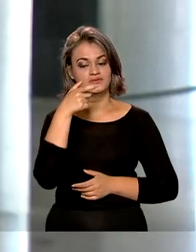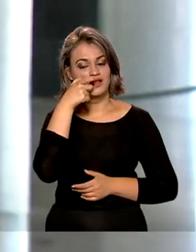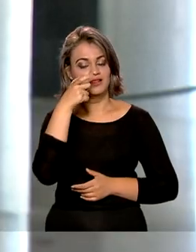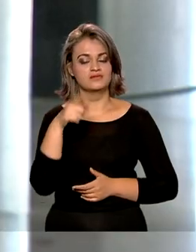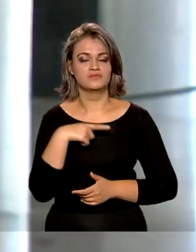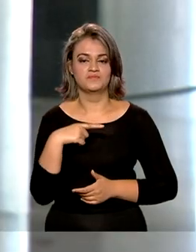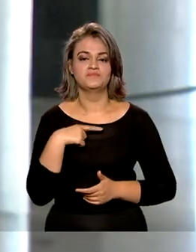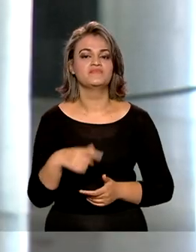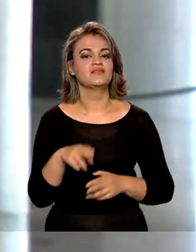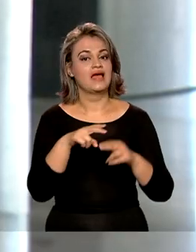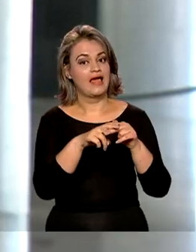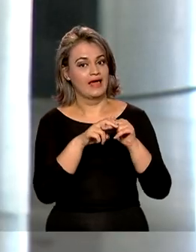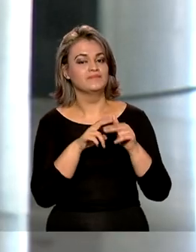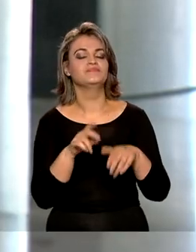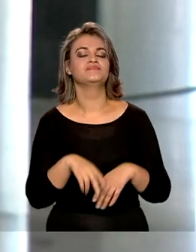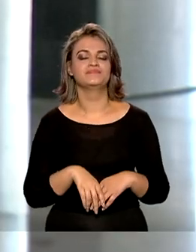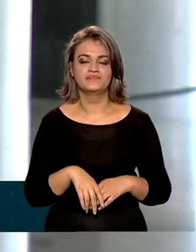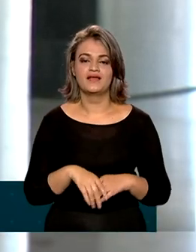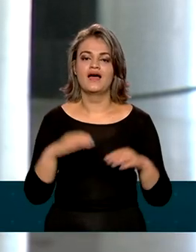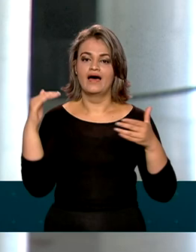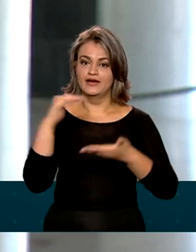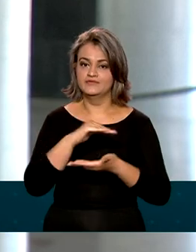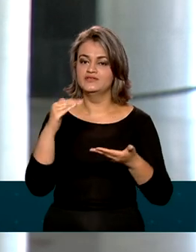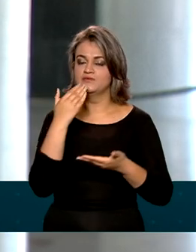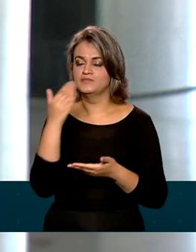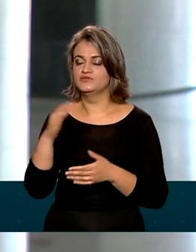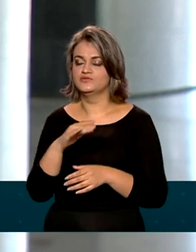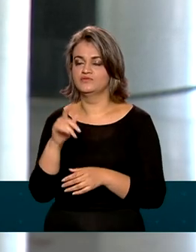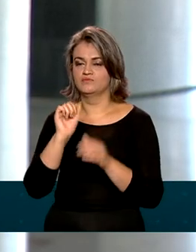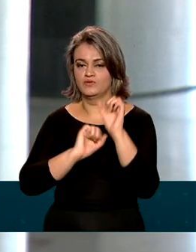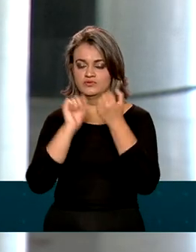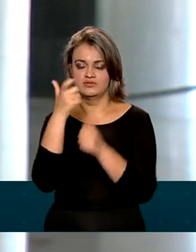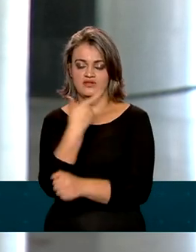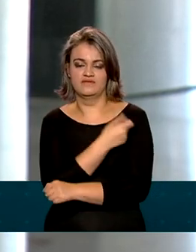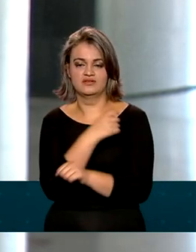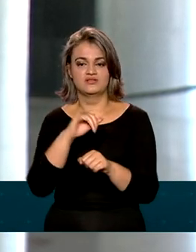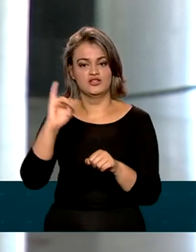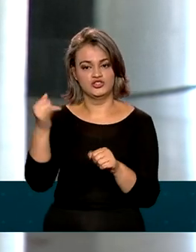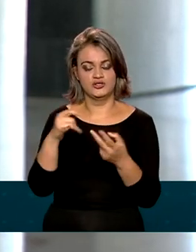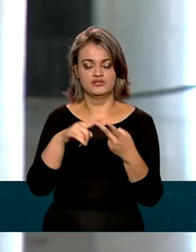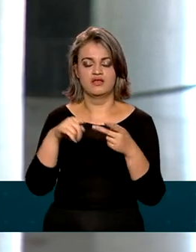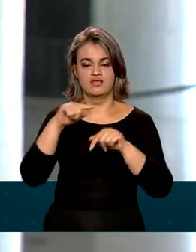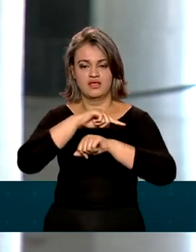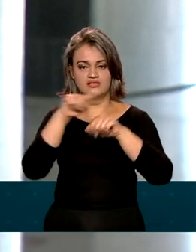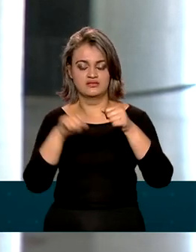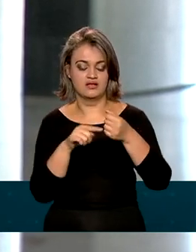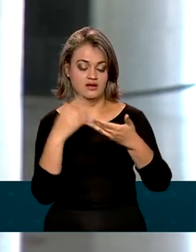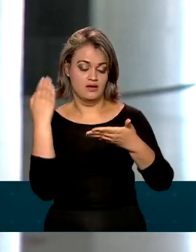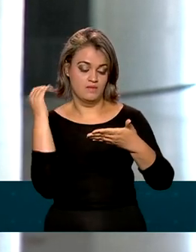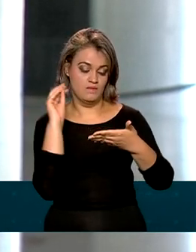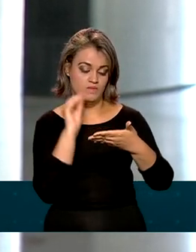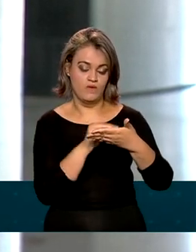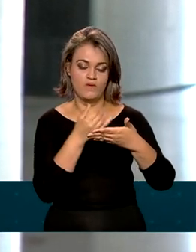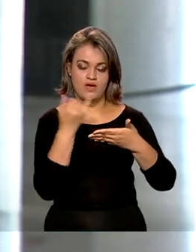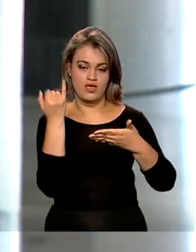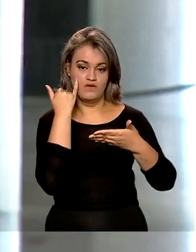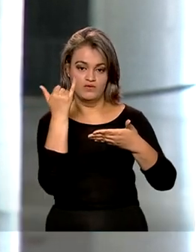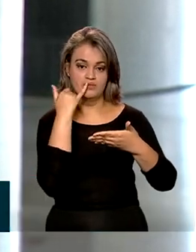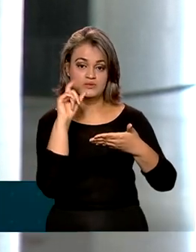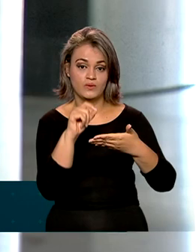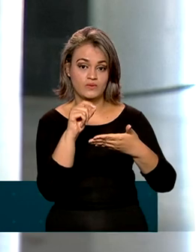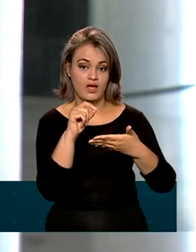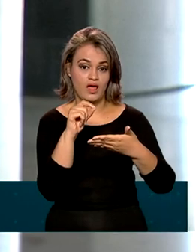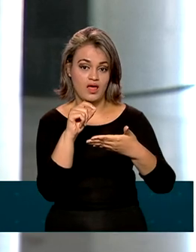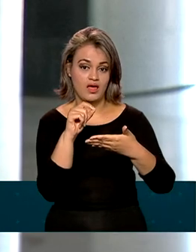acompanham. Pois é, a Anvisa solicitou aos fabricantes da Janssen e da AstraZeneca a inclusão dessa informação dentro da bula que é